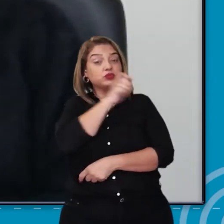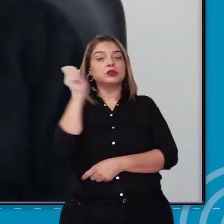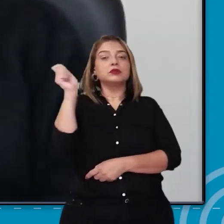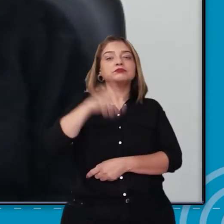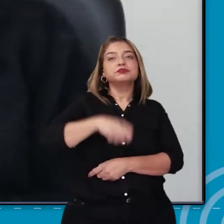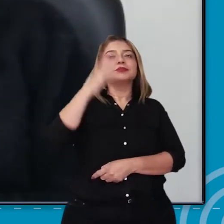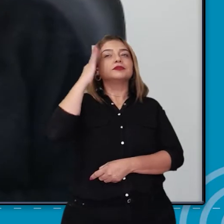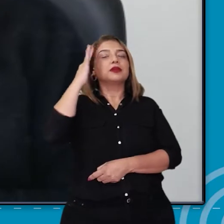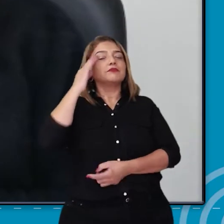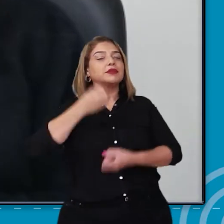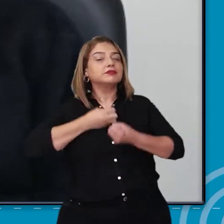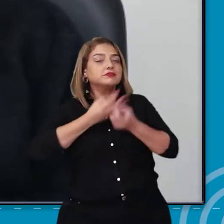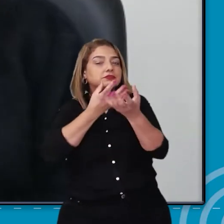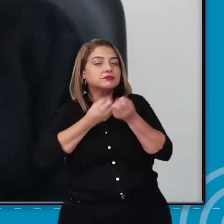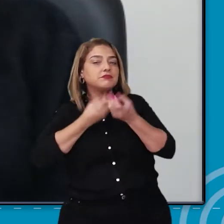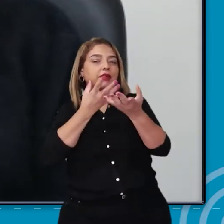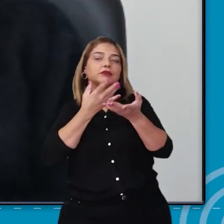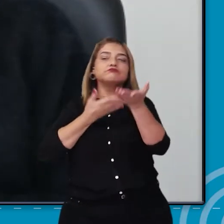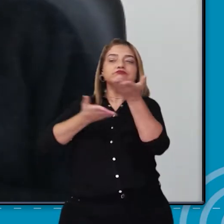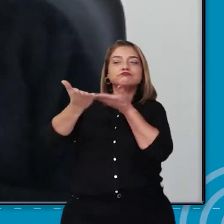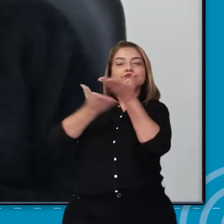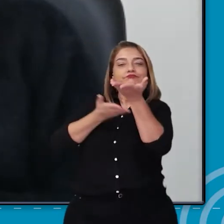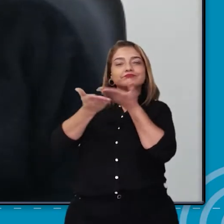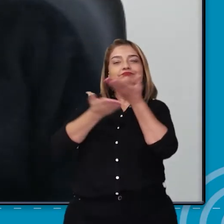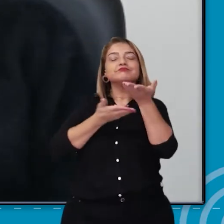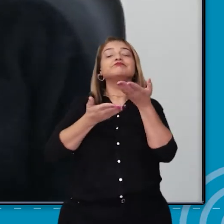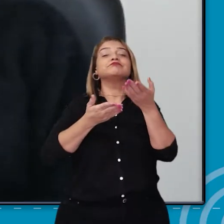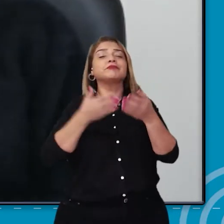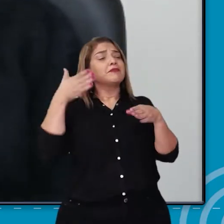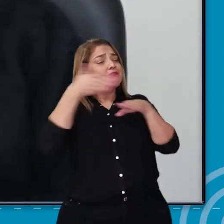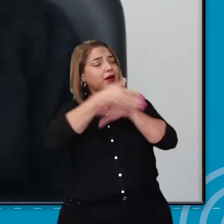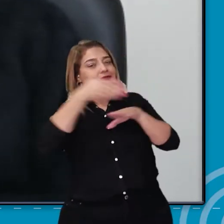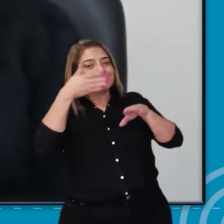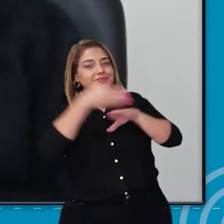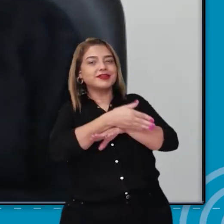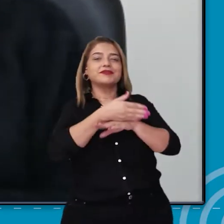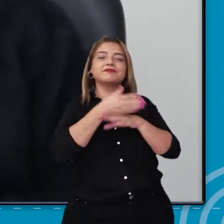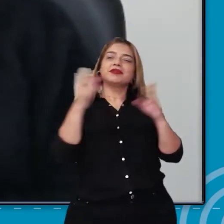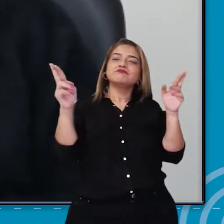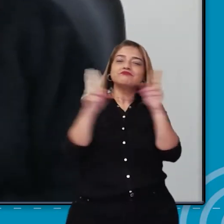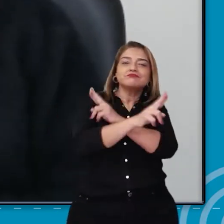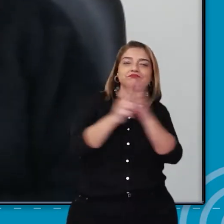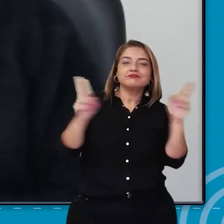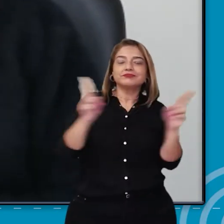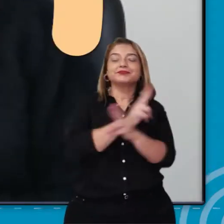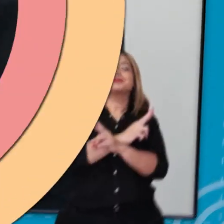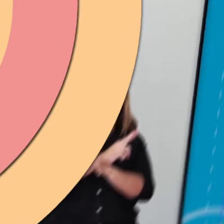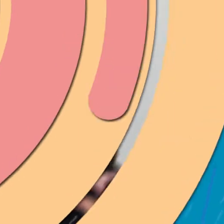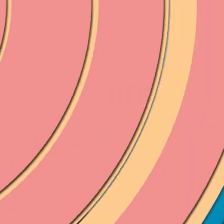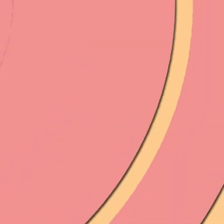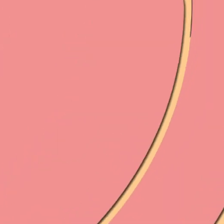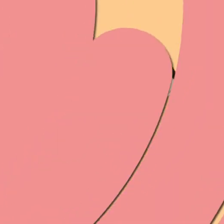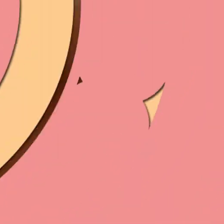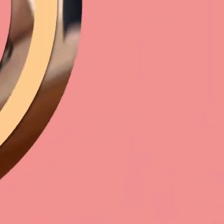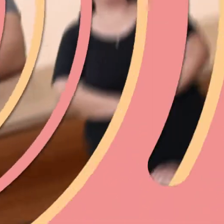expressar, interagir, participar, ampliando assim o vocabulário.